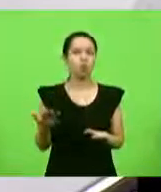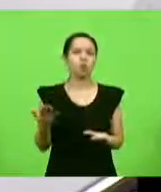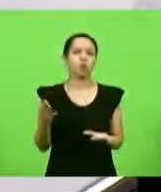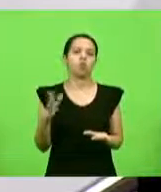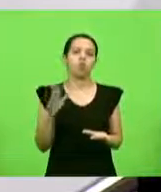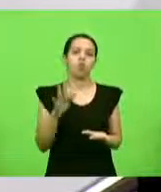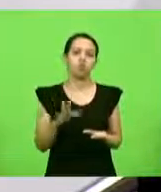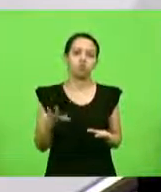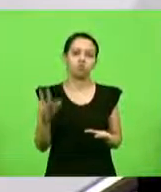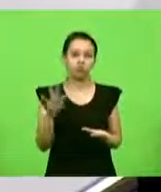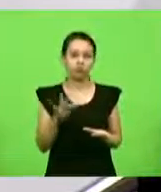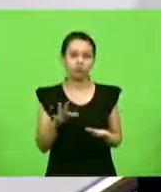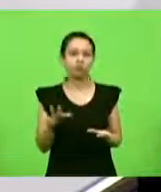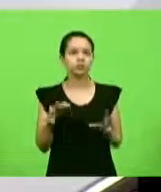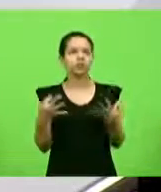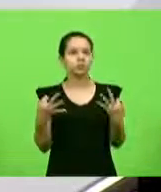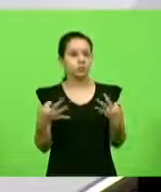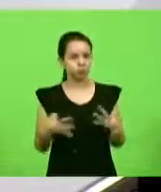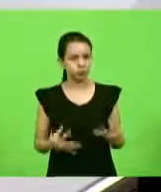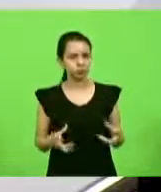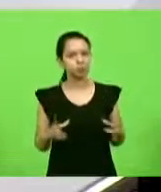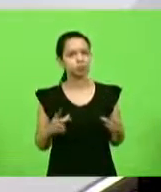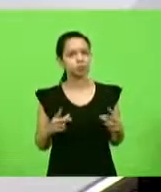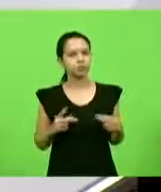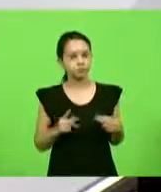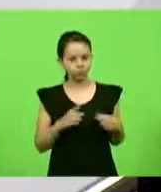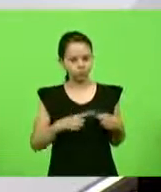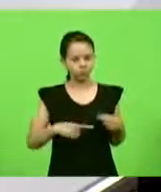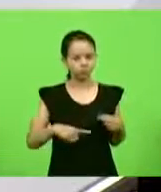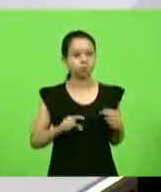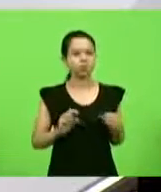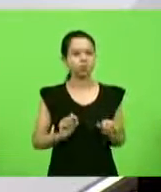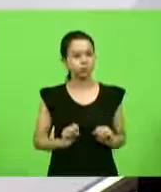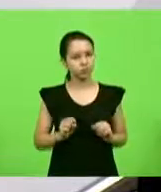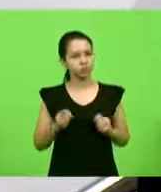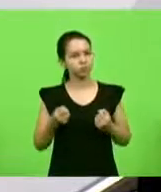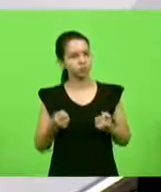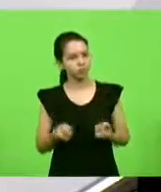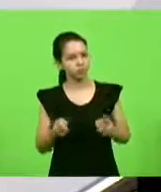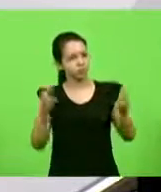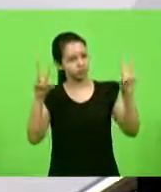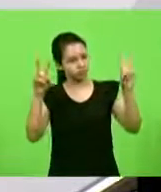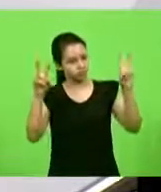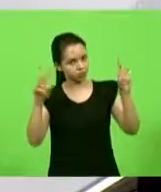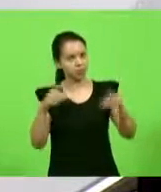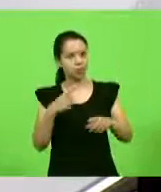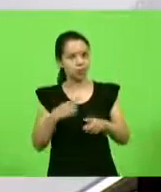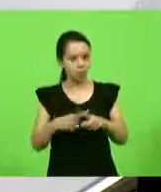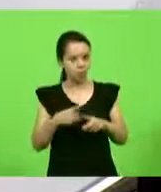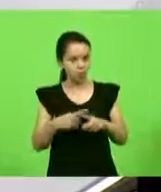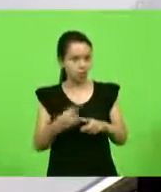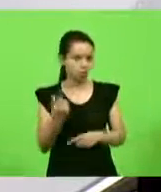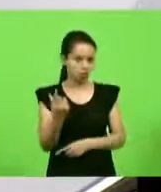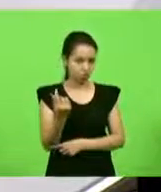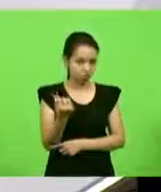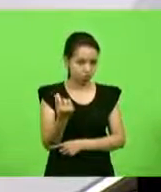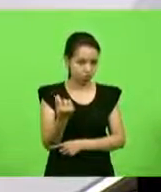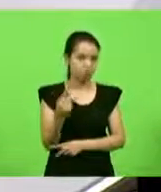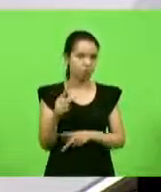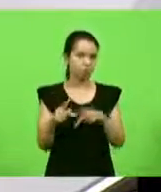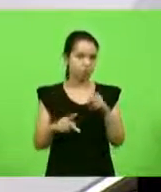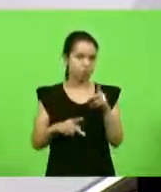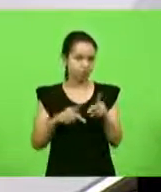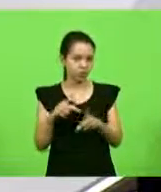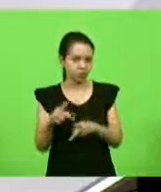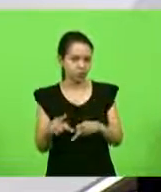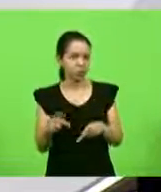meritório, que nós defendamos essa tese, porque é dinheiro dos catarinenses que nós estamos colocando, ao mesmo tempo por